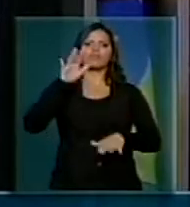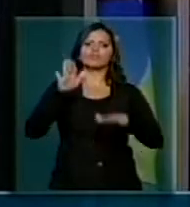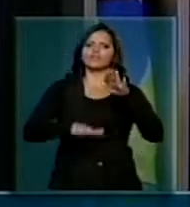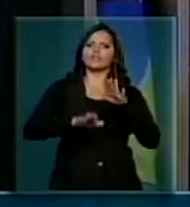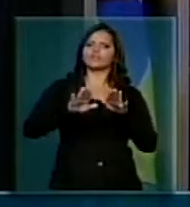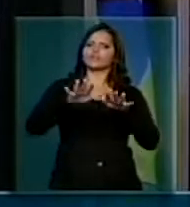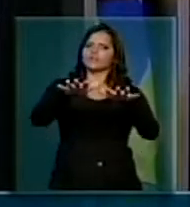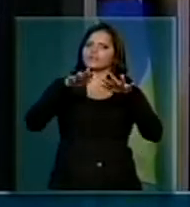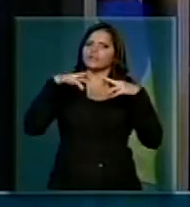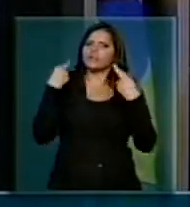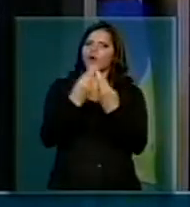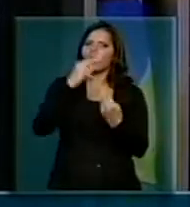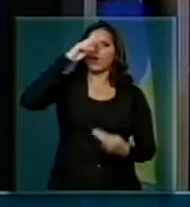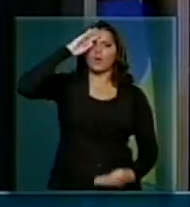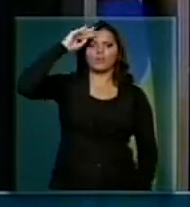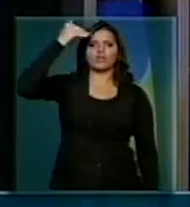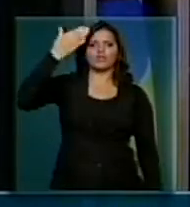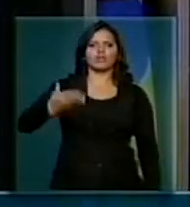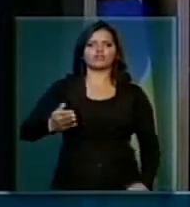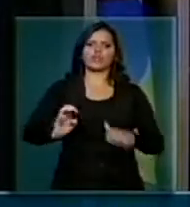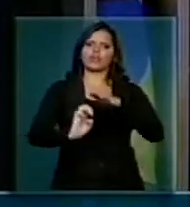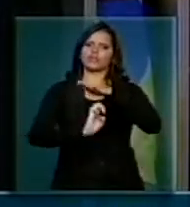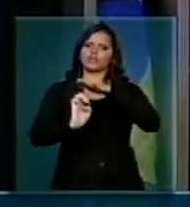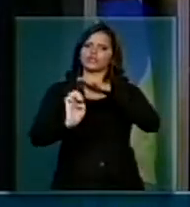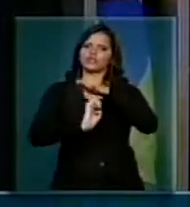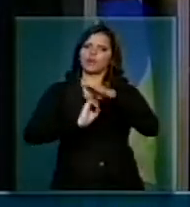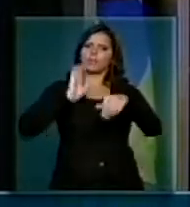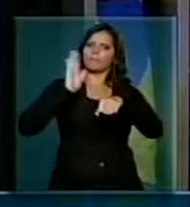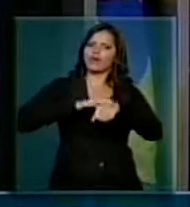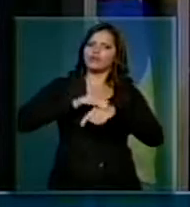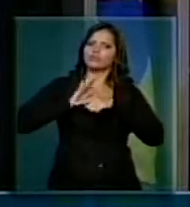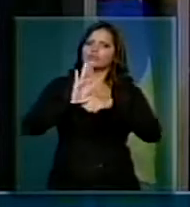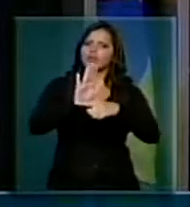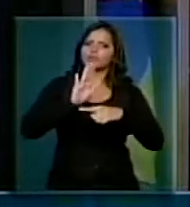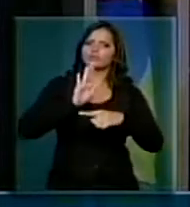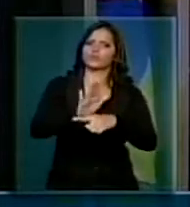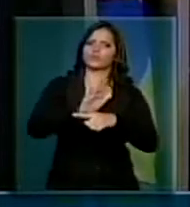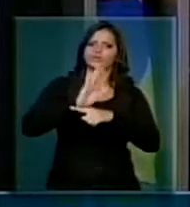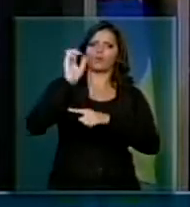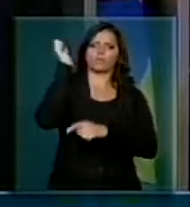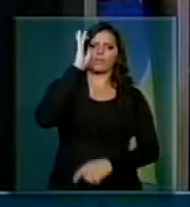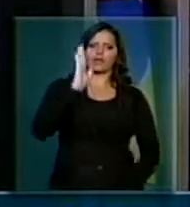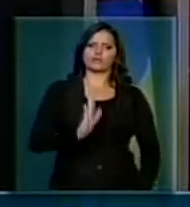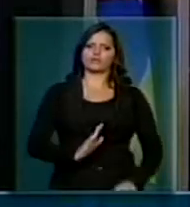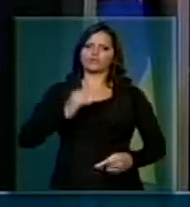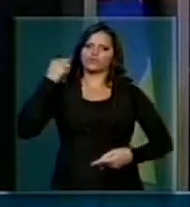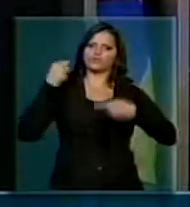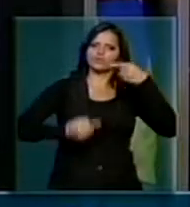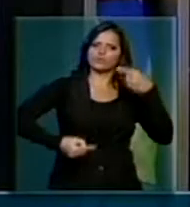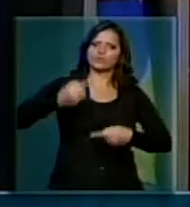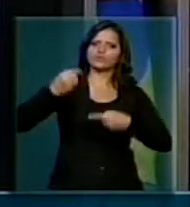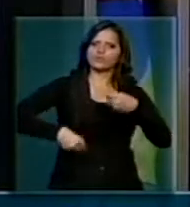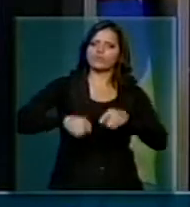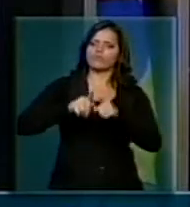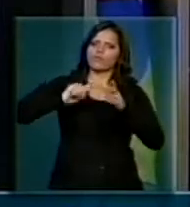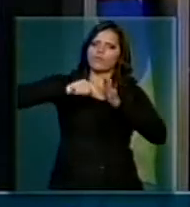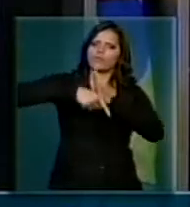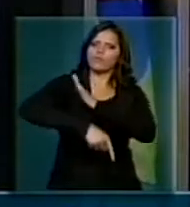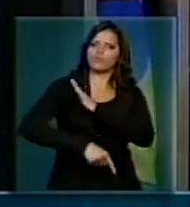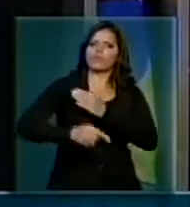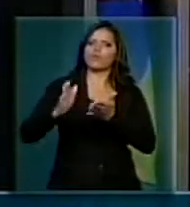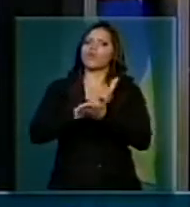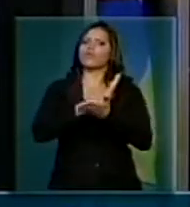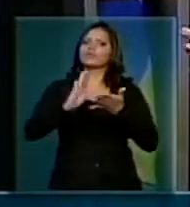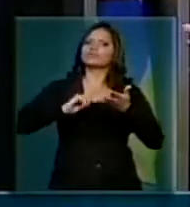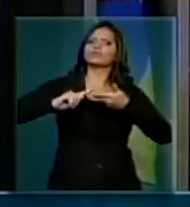homenagear uma das entidades que mais contribui para a discussão, para o aprofundamento de